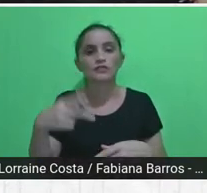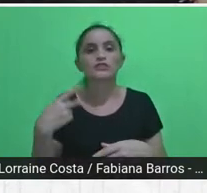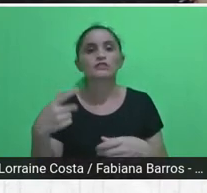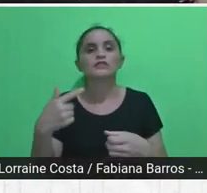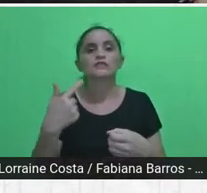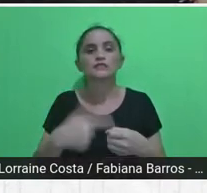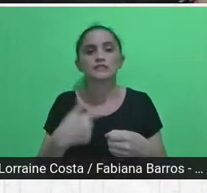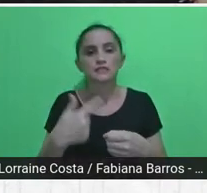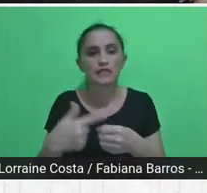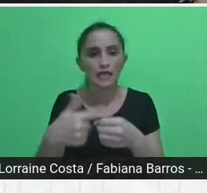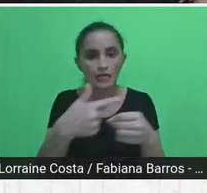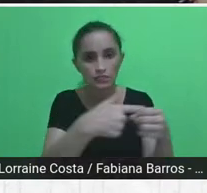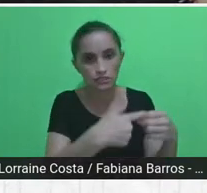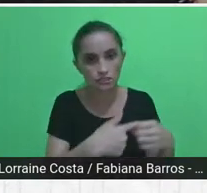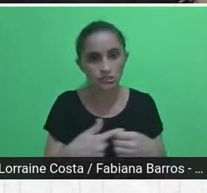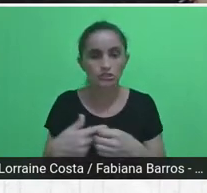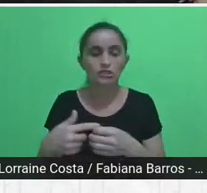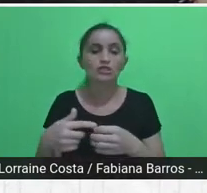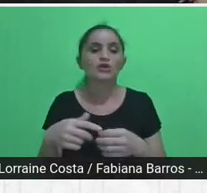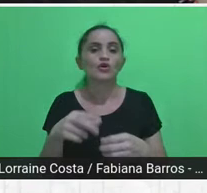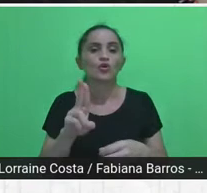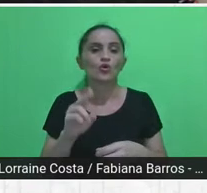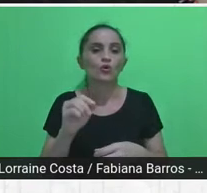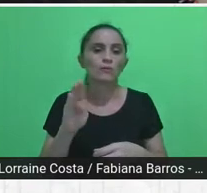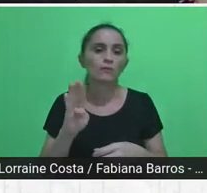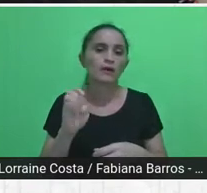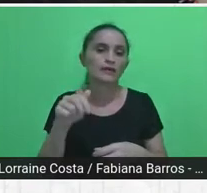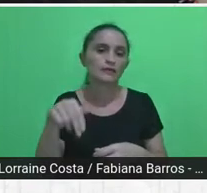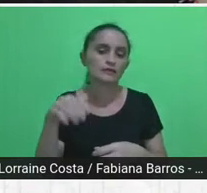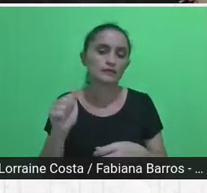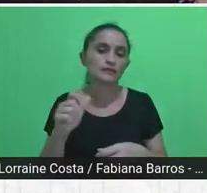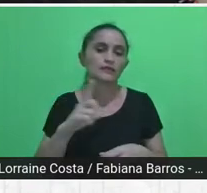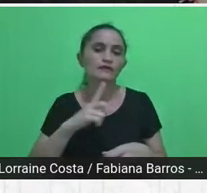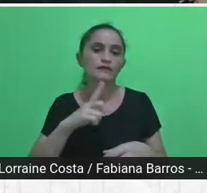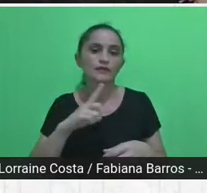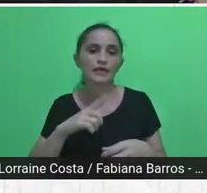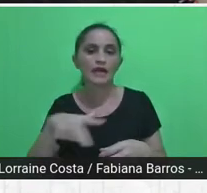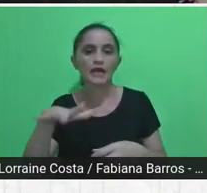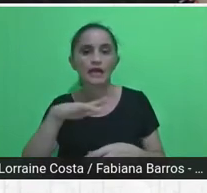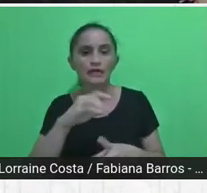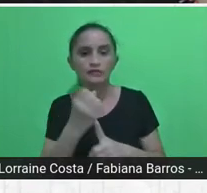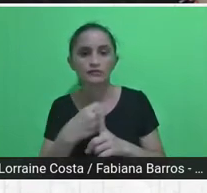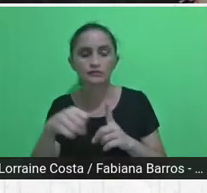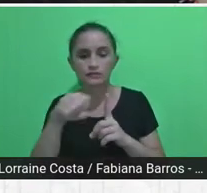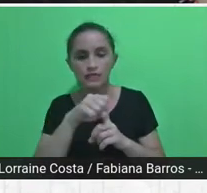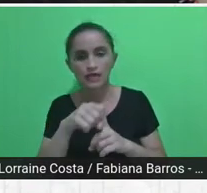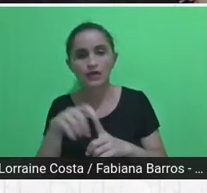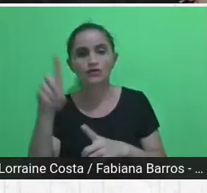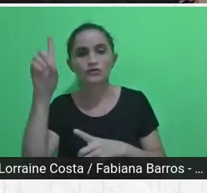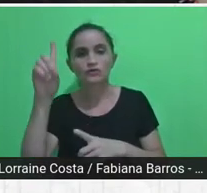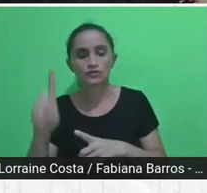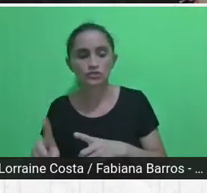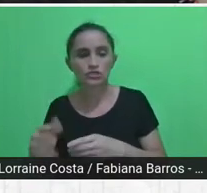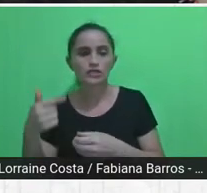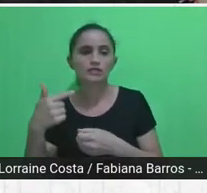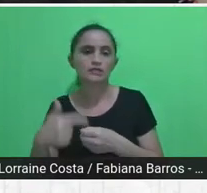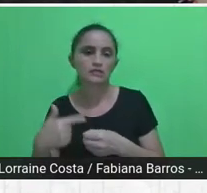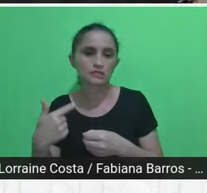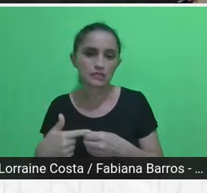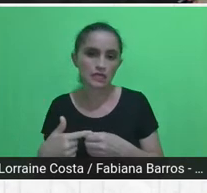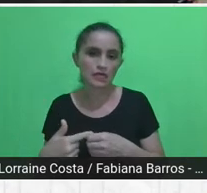produção do território e dinâmica social, questões relacionadas ao direito à cidade. Essa disciplina tinha